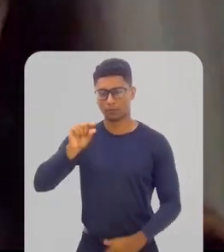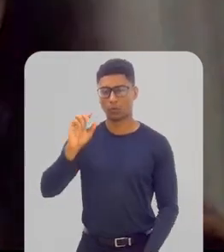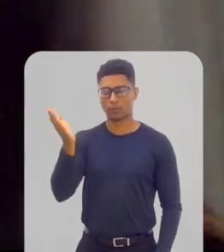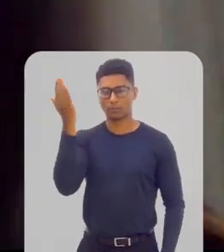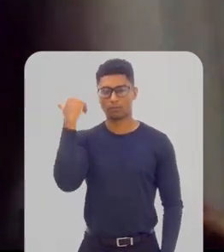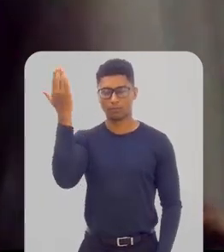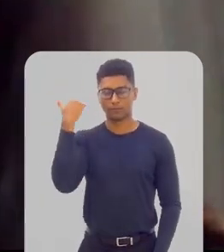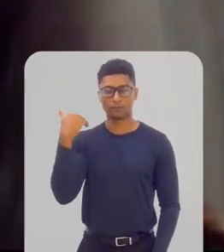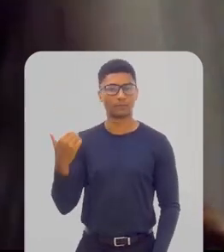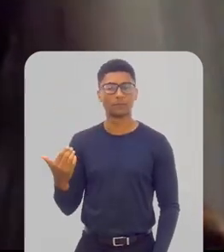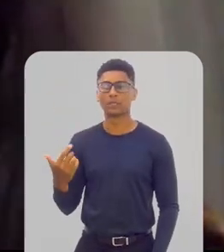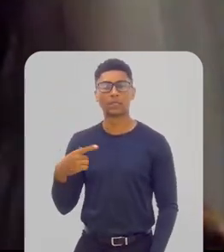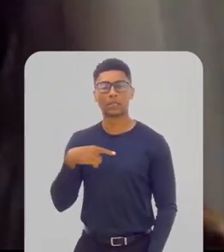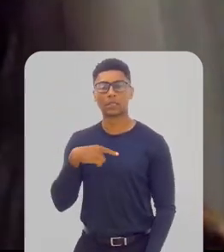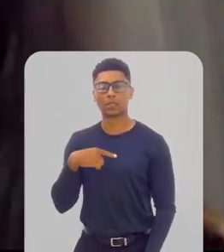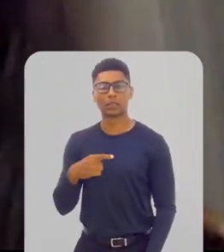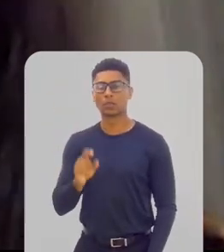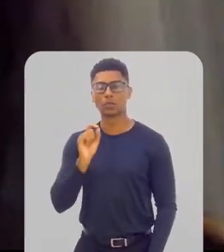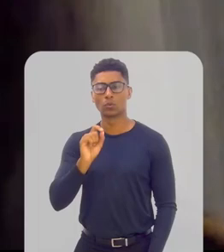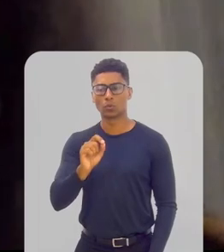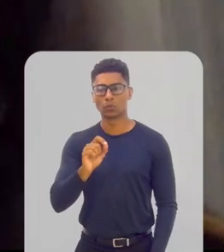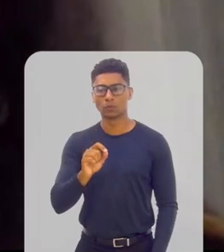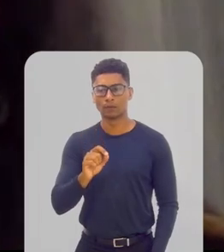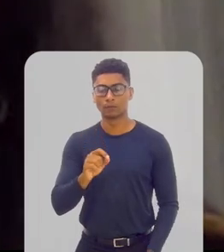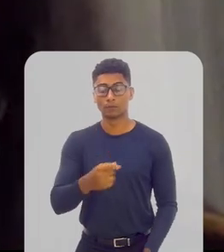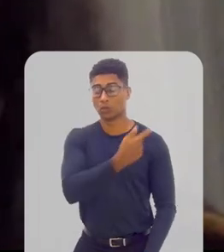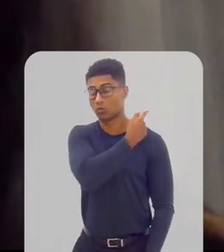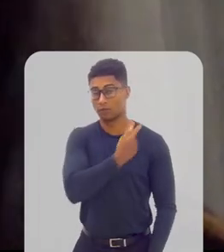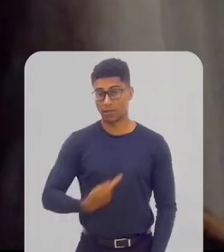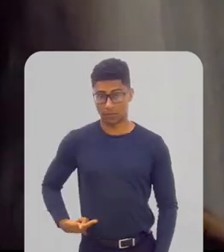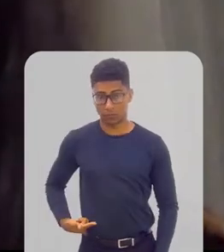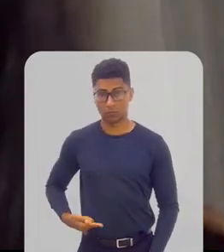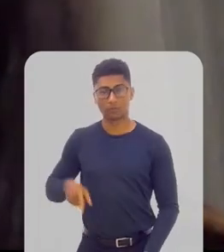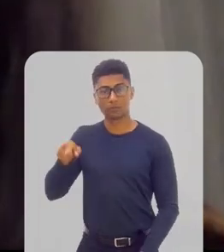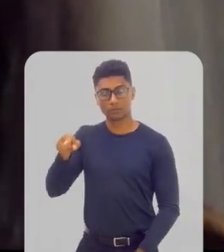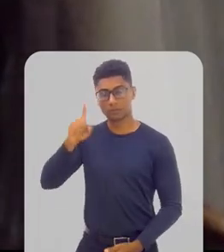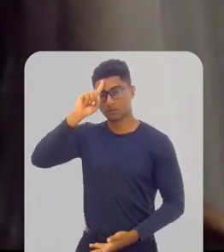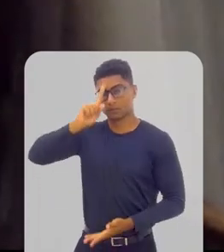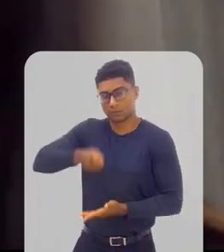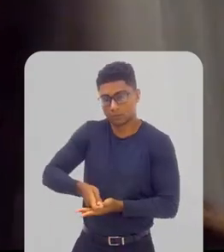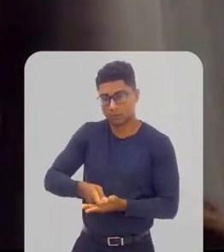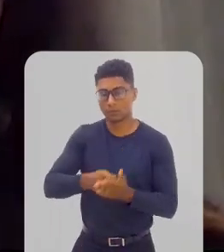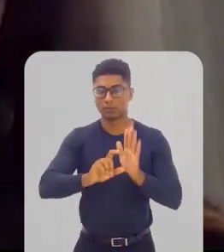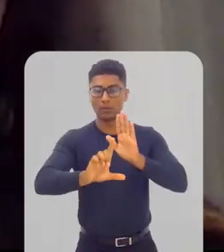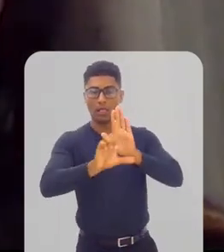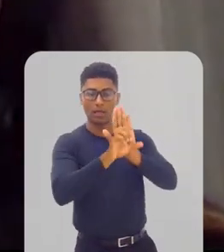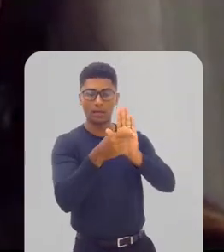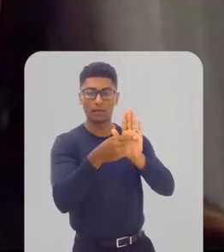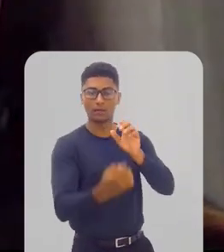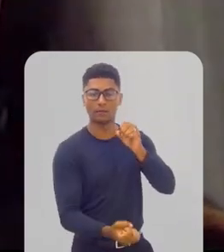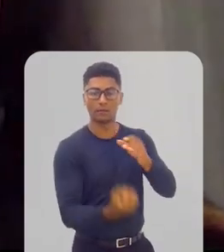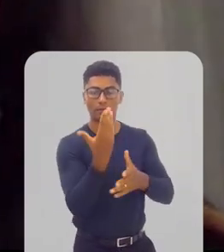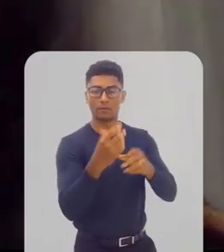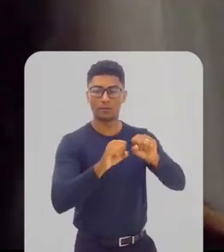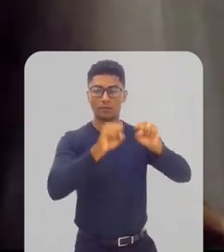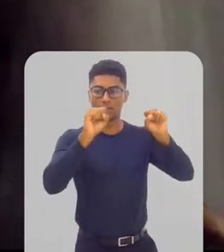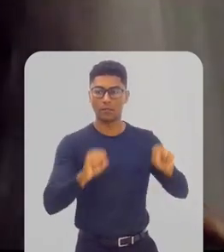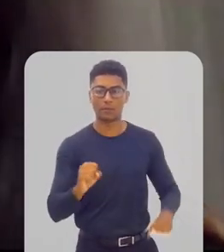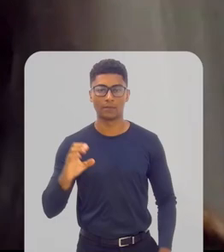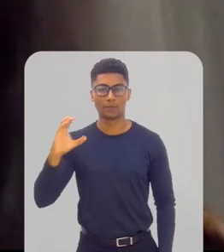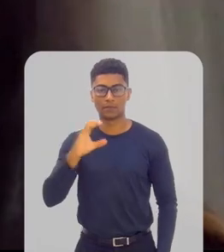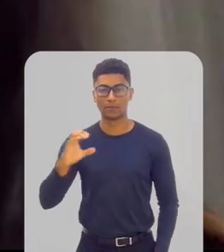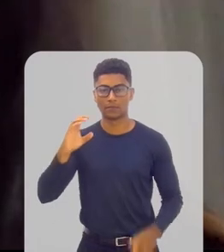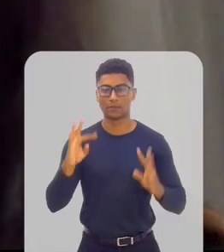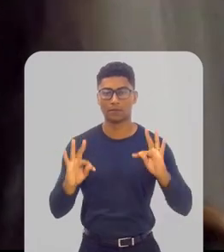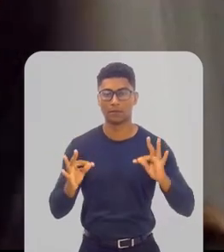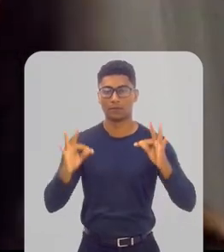recentemente a sanção do governador da lei que criou o sistema estadual de ciência, tecnologia